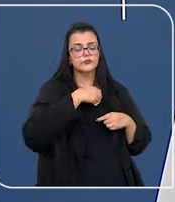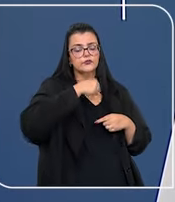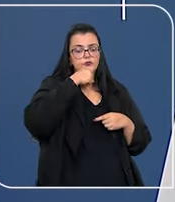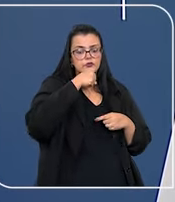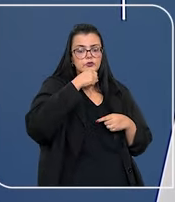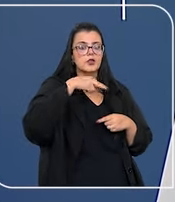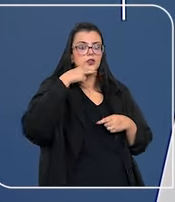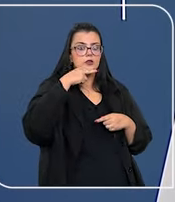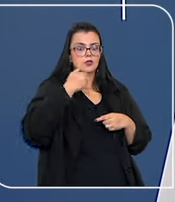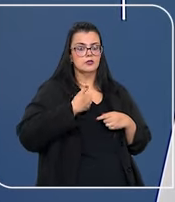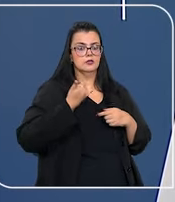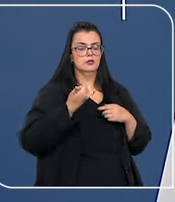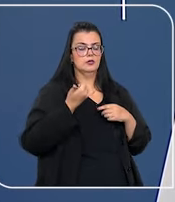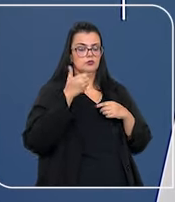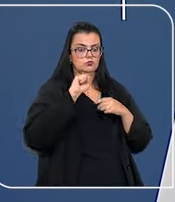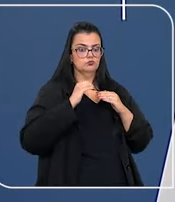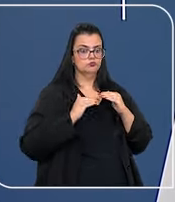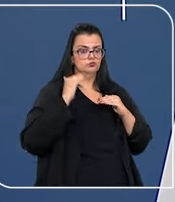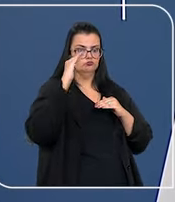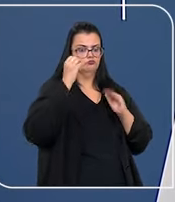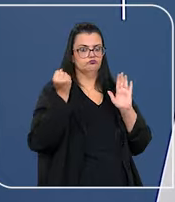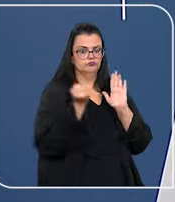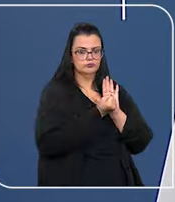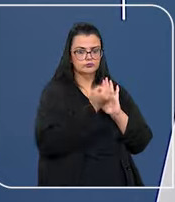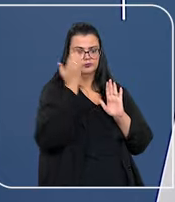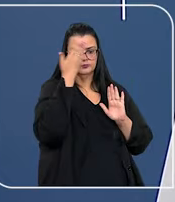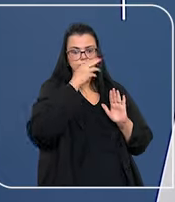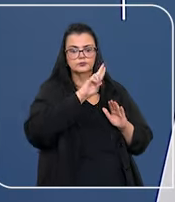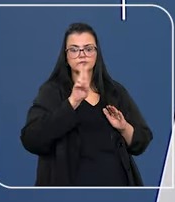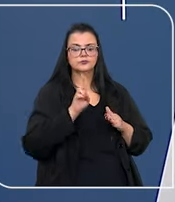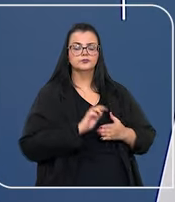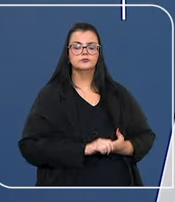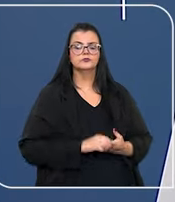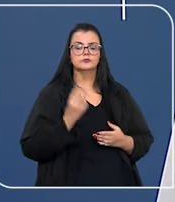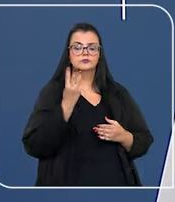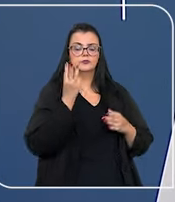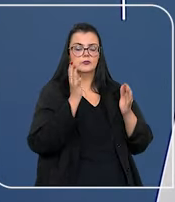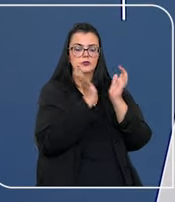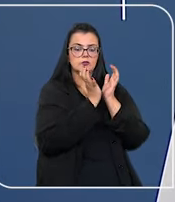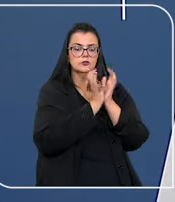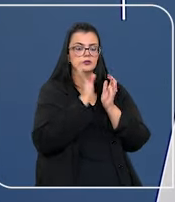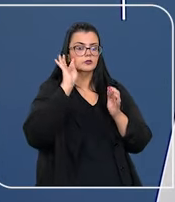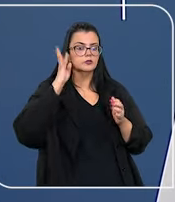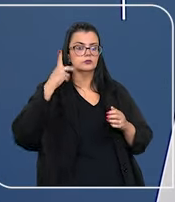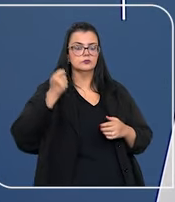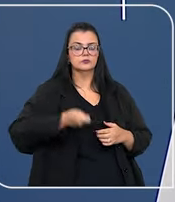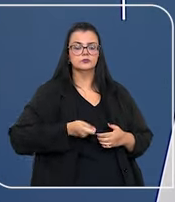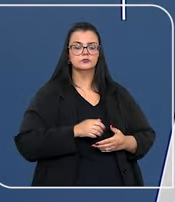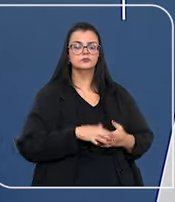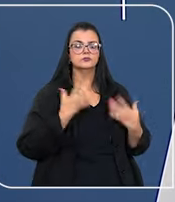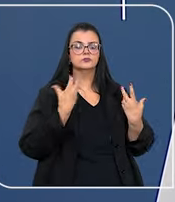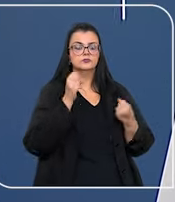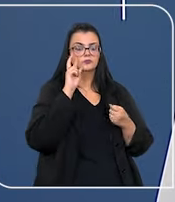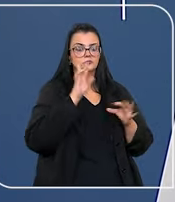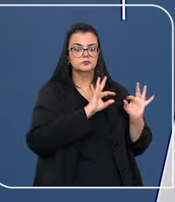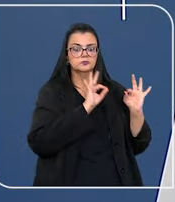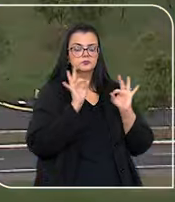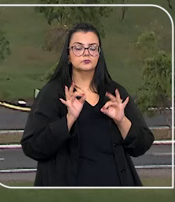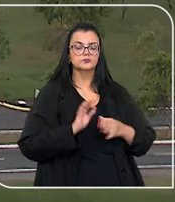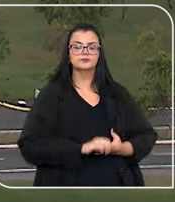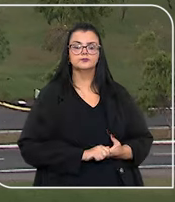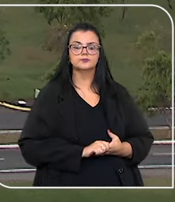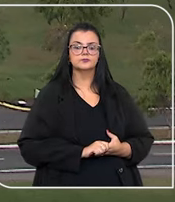avós e netos maiores de idade. Foi o que decidiu a terceira turma do Superior Tribunal de Justiça. Vamos ver.